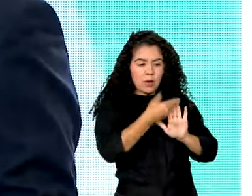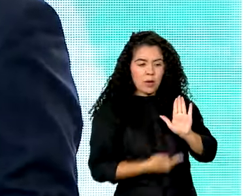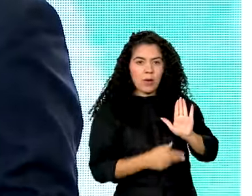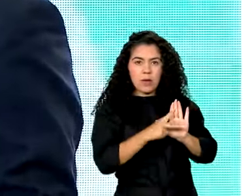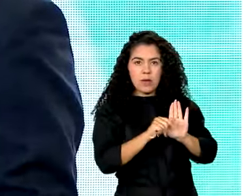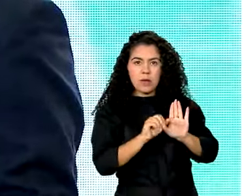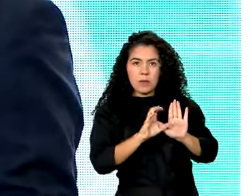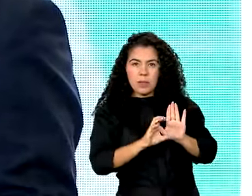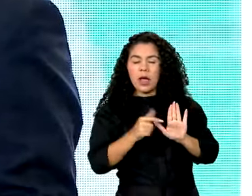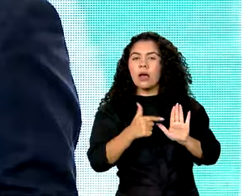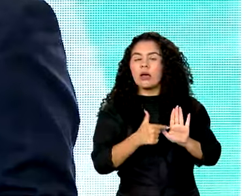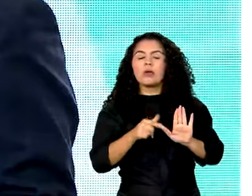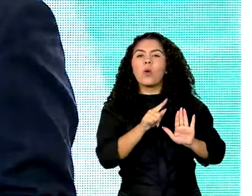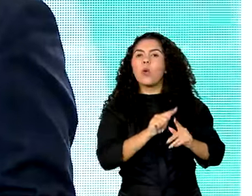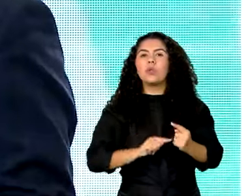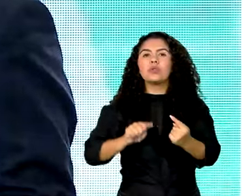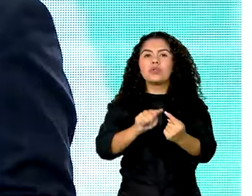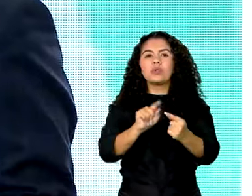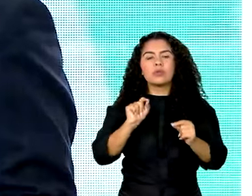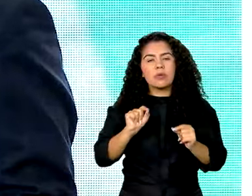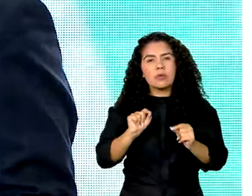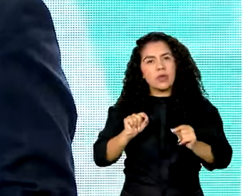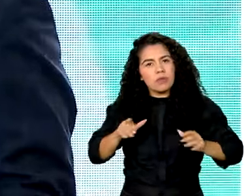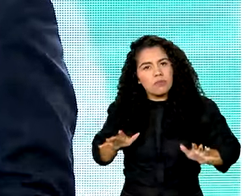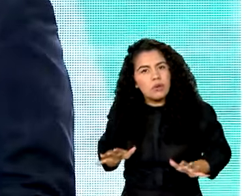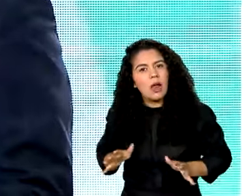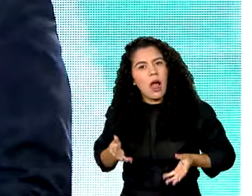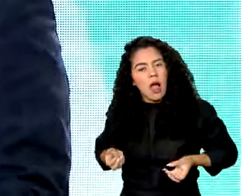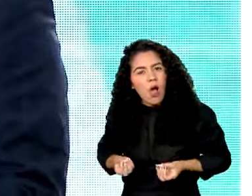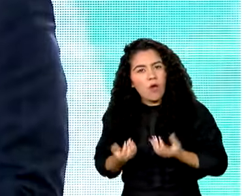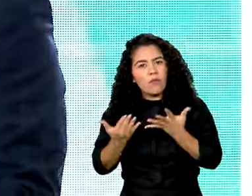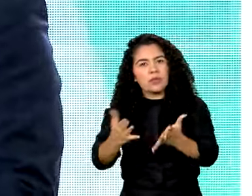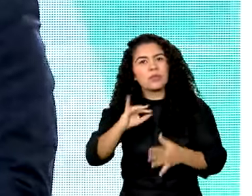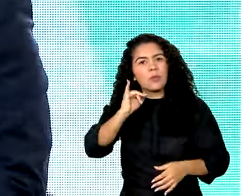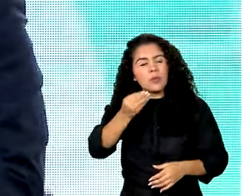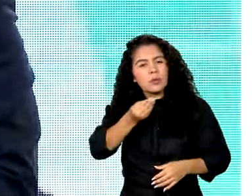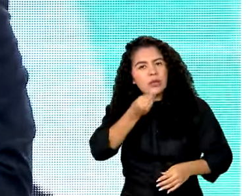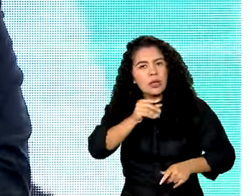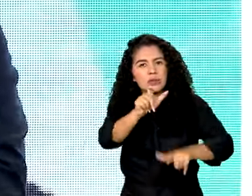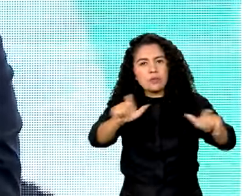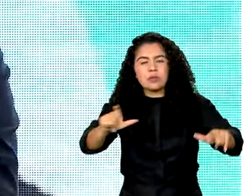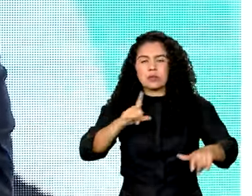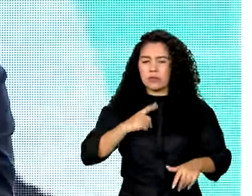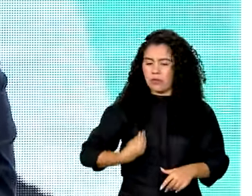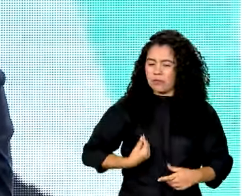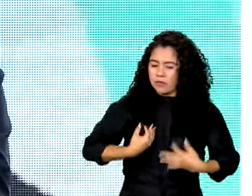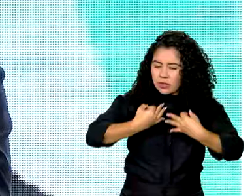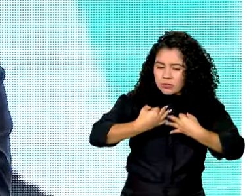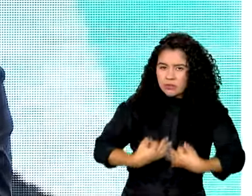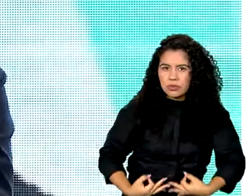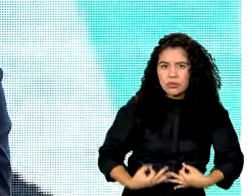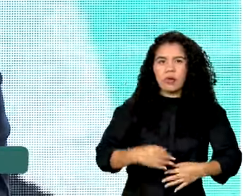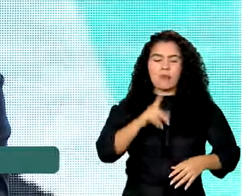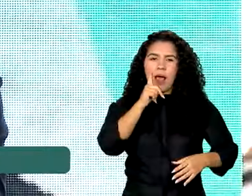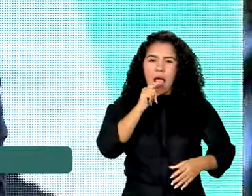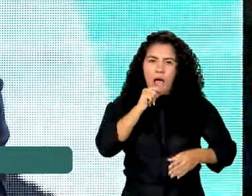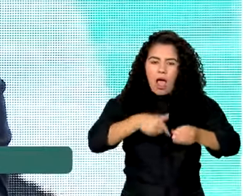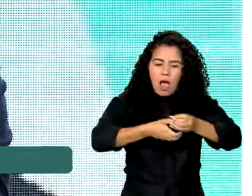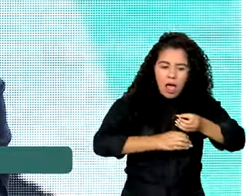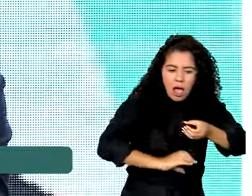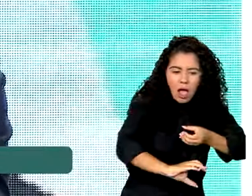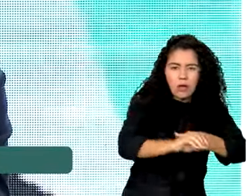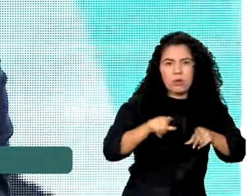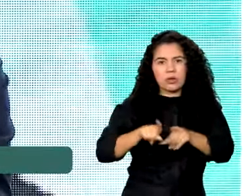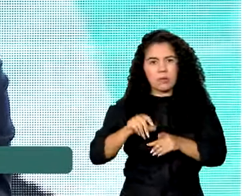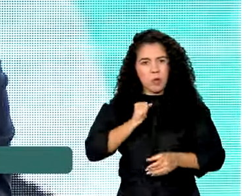comunidades de conviver com o esgoto a ser aberto. O PAC vai levar água para quem precisa. O PAC está